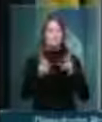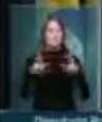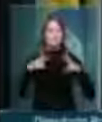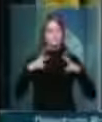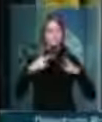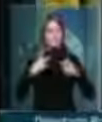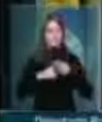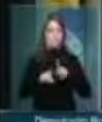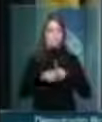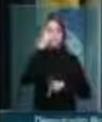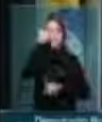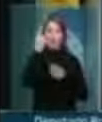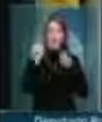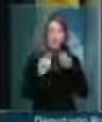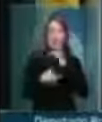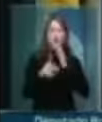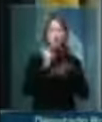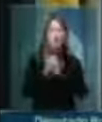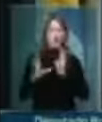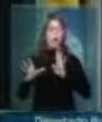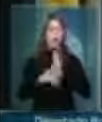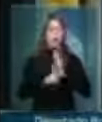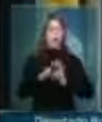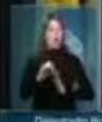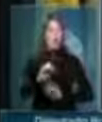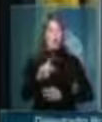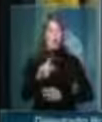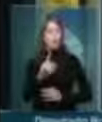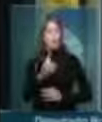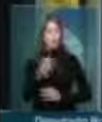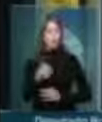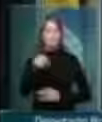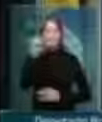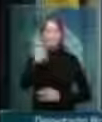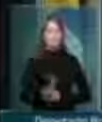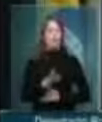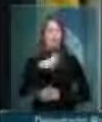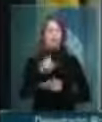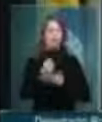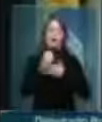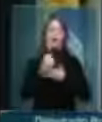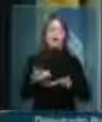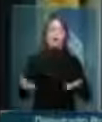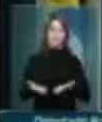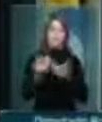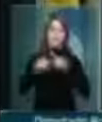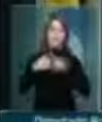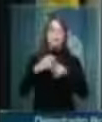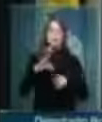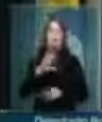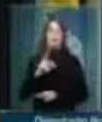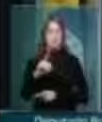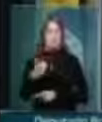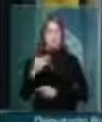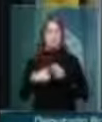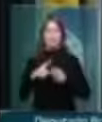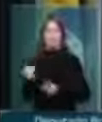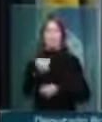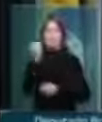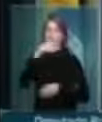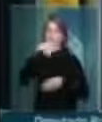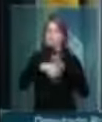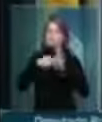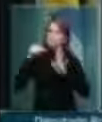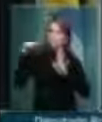mas aqueles que são contra a prática da corrupção no nosso país, a apoiarem a CPI. Porque o papel dessa casa é ir